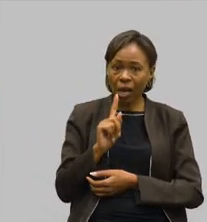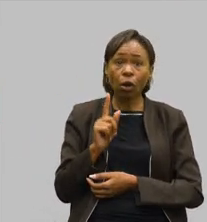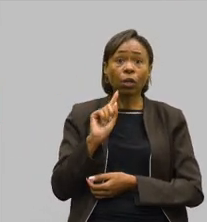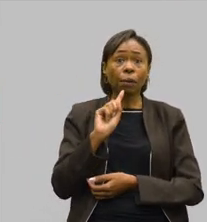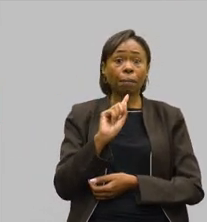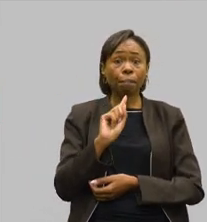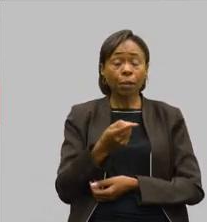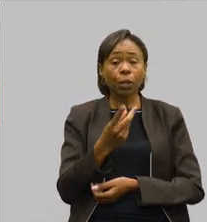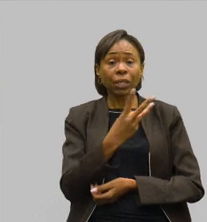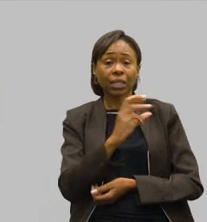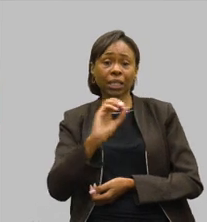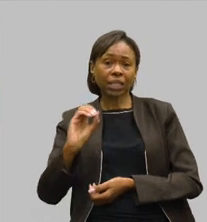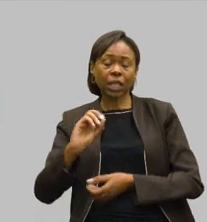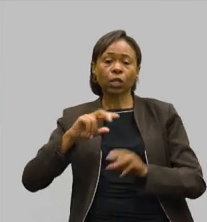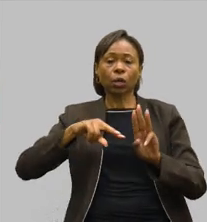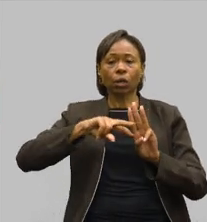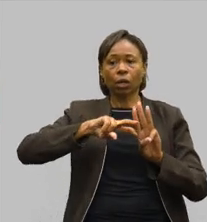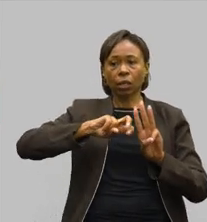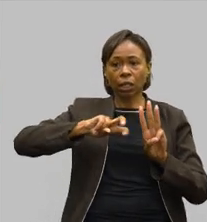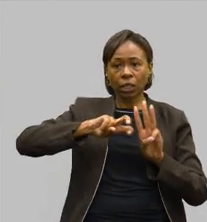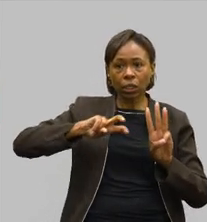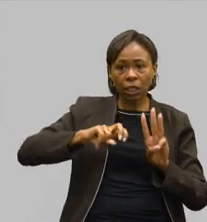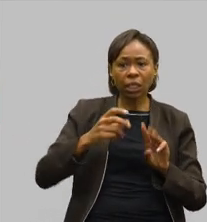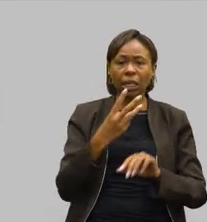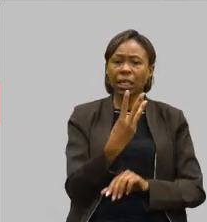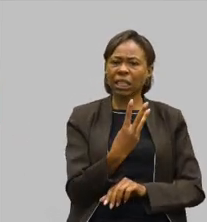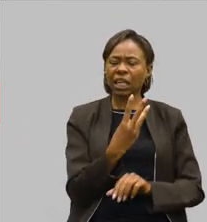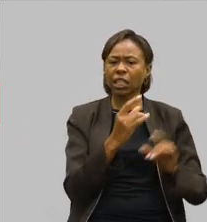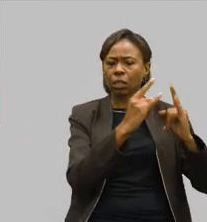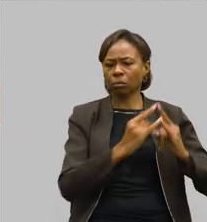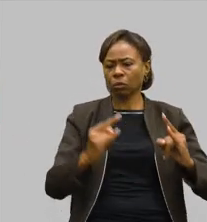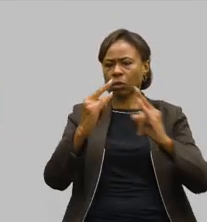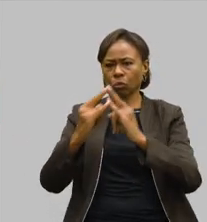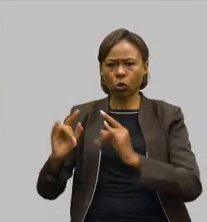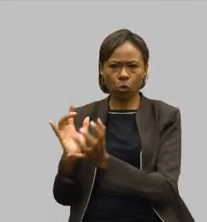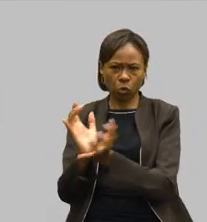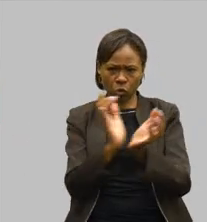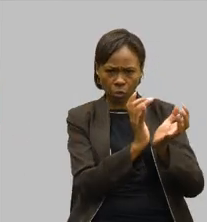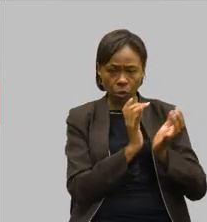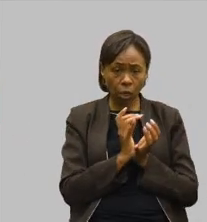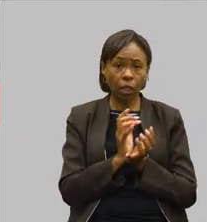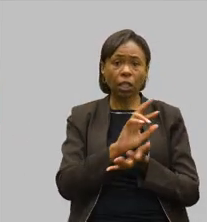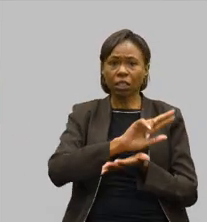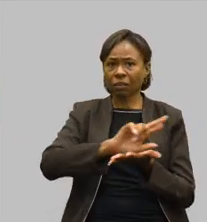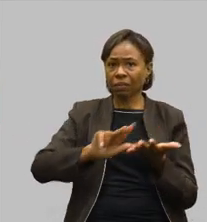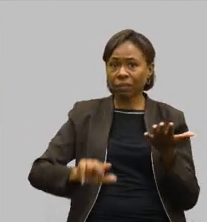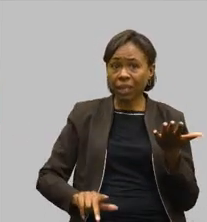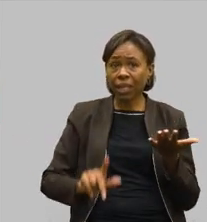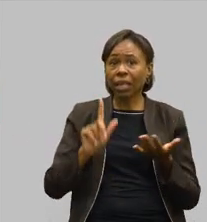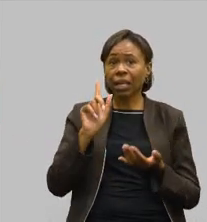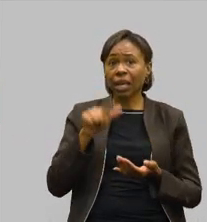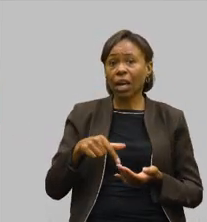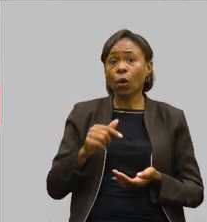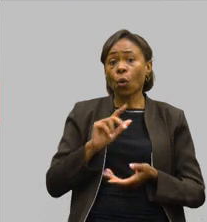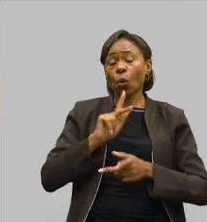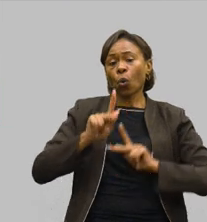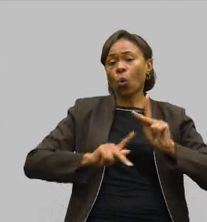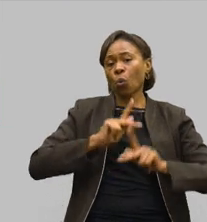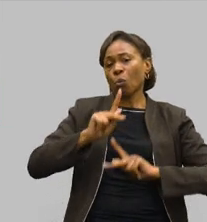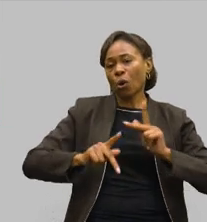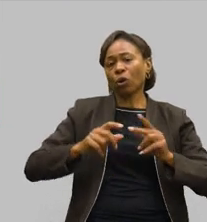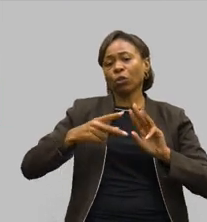indígenas de três etnias diferentes participando dos Jogos dos Povos Indígenas, em maio, aconteceu em maio agora de 2024,